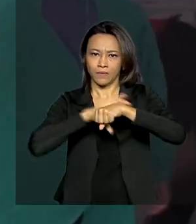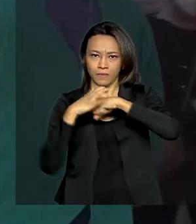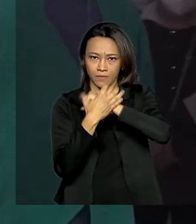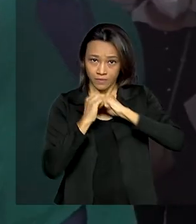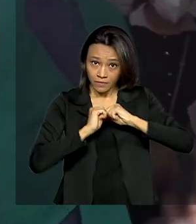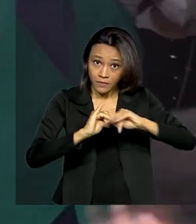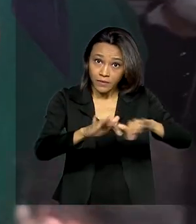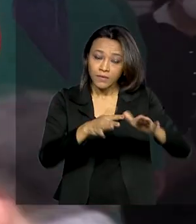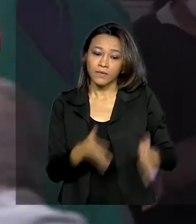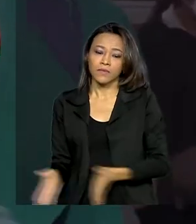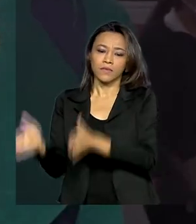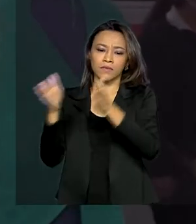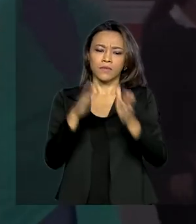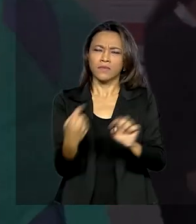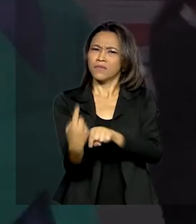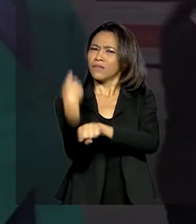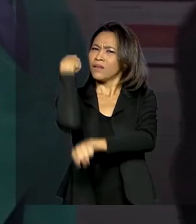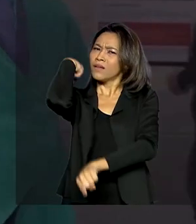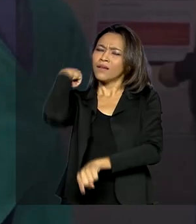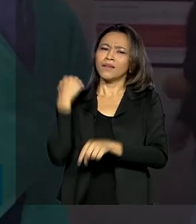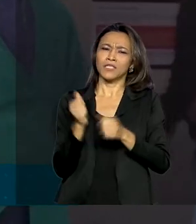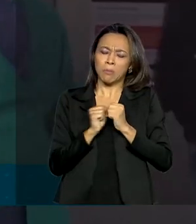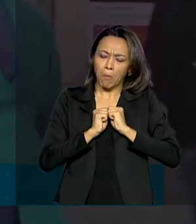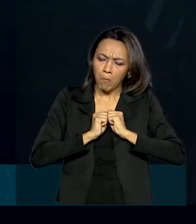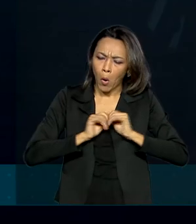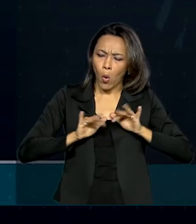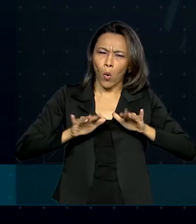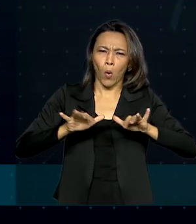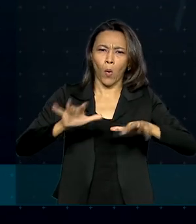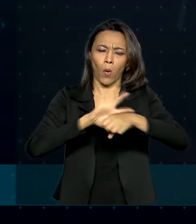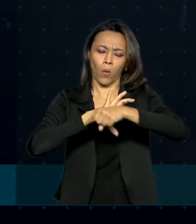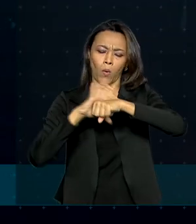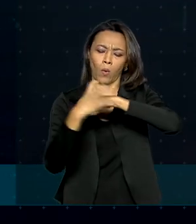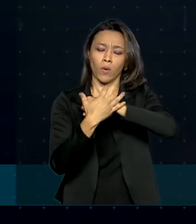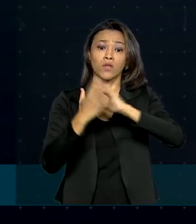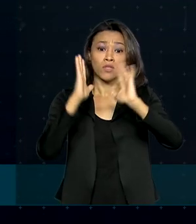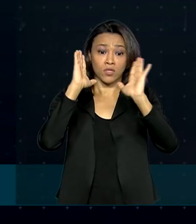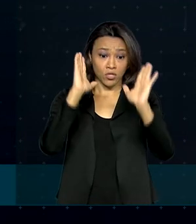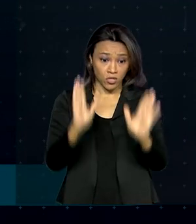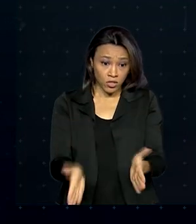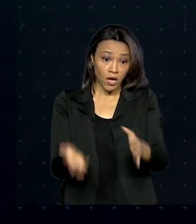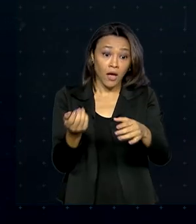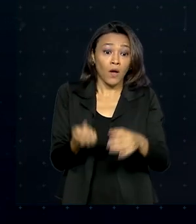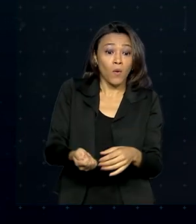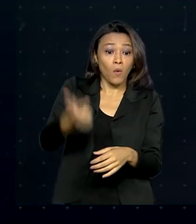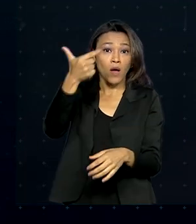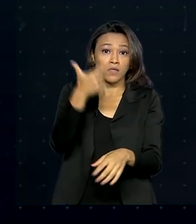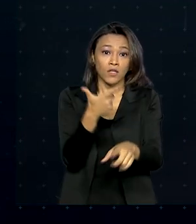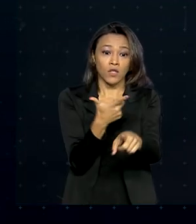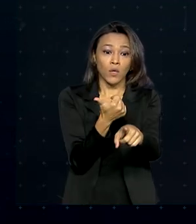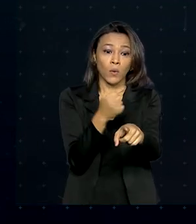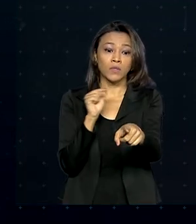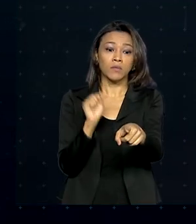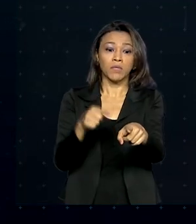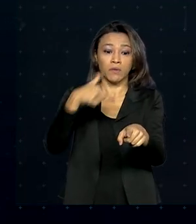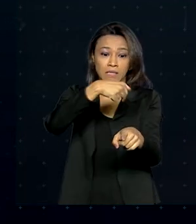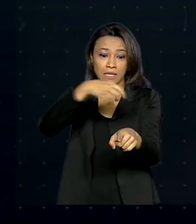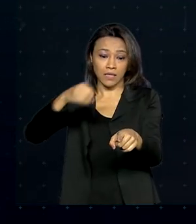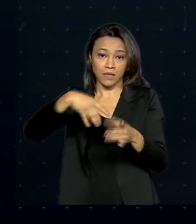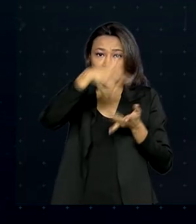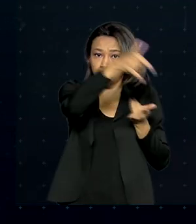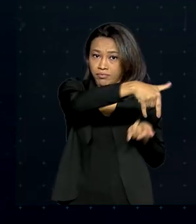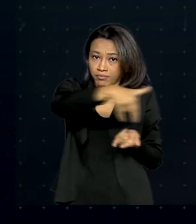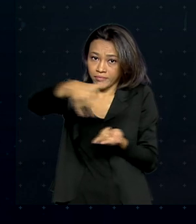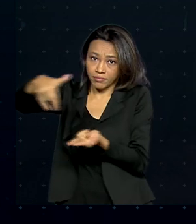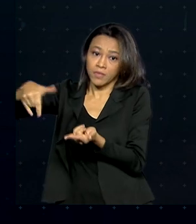Desde o início da pandemia do novo coronavírus, já foram habilitados quase 12.700 leitos de UTI